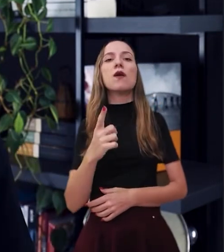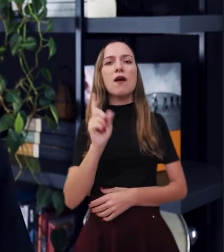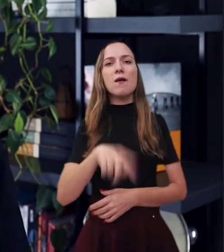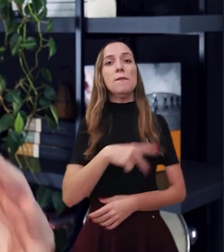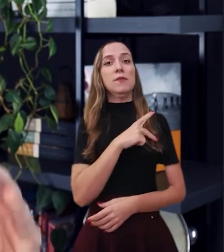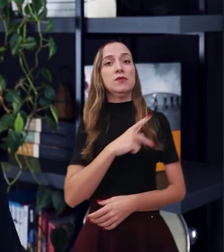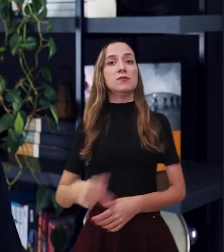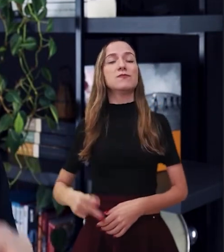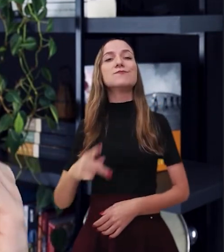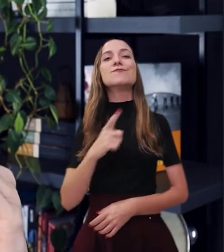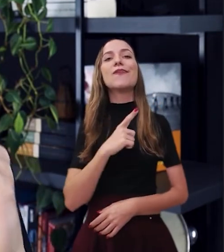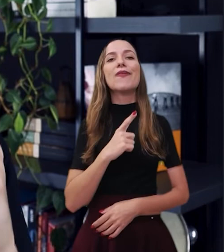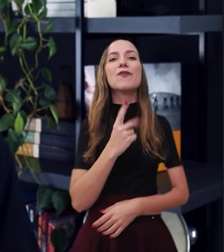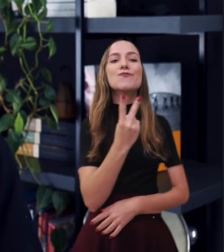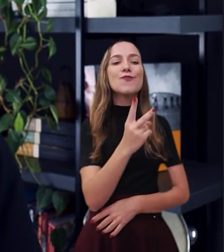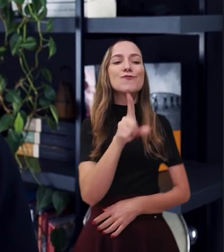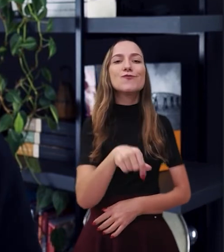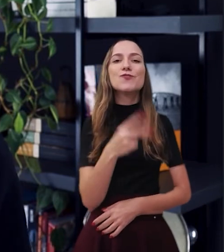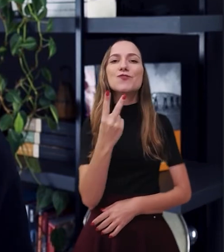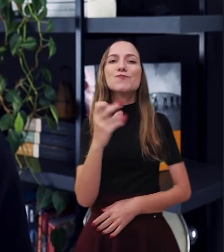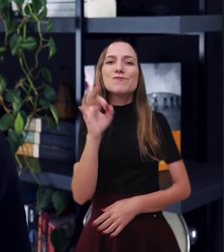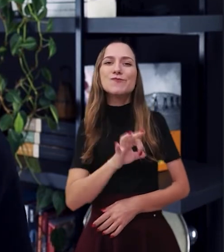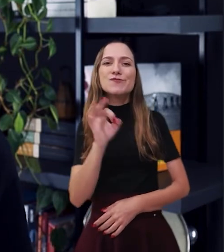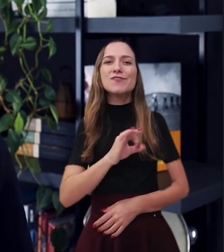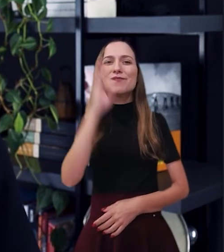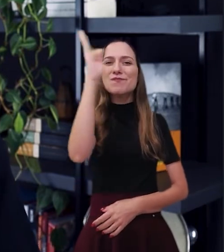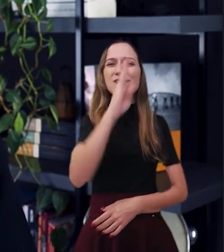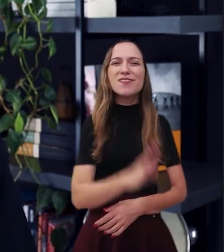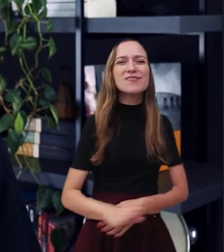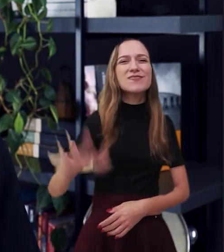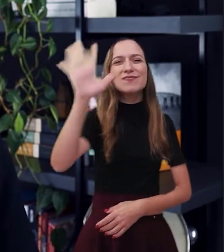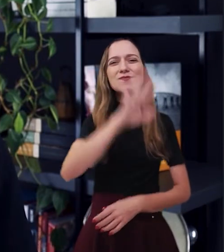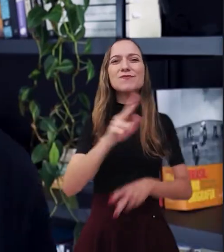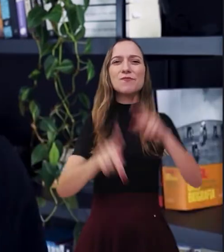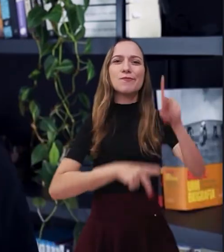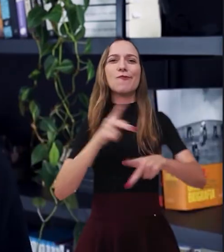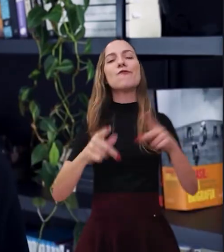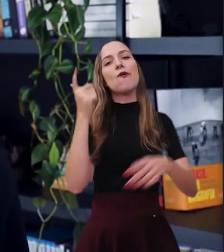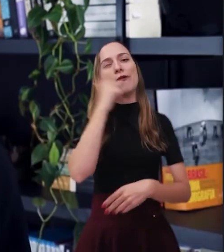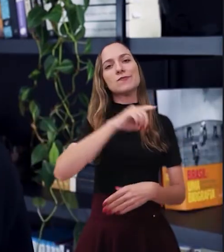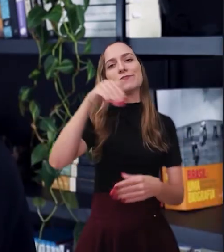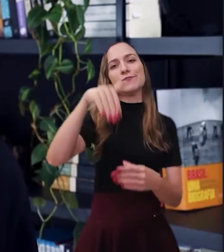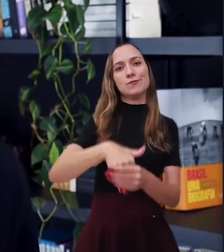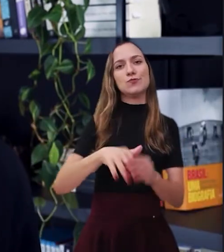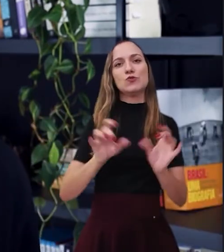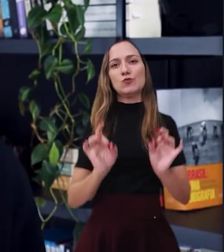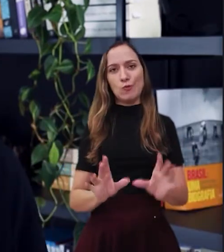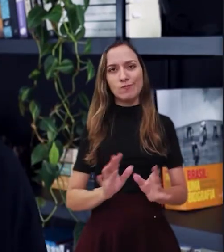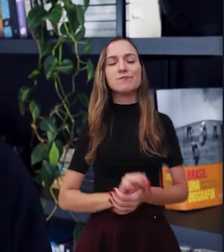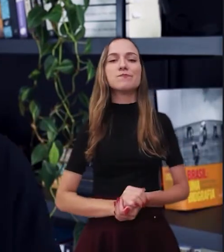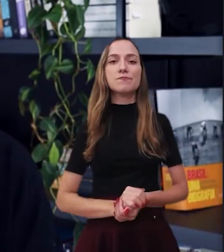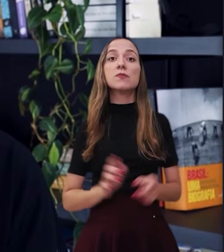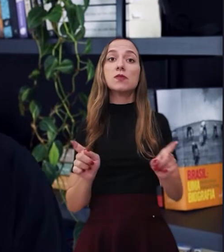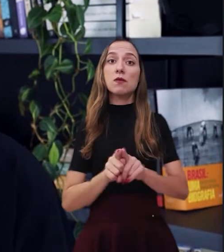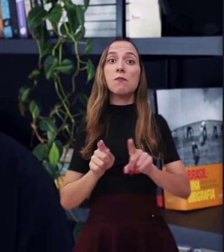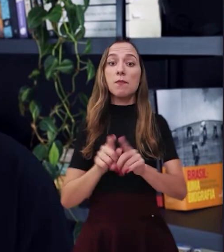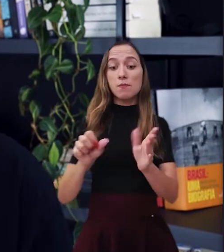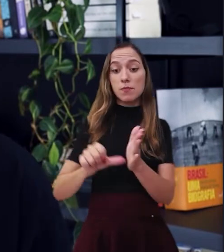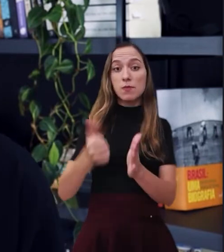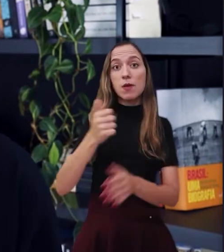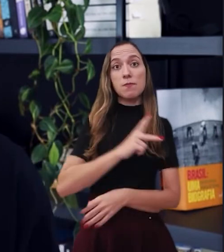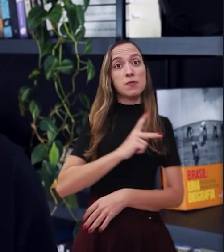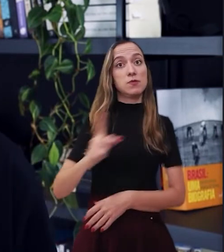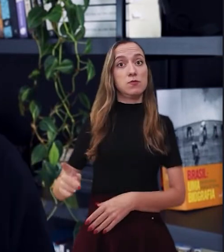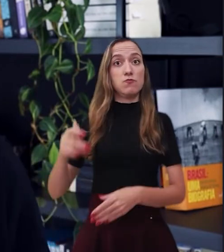apenas 2,2% da população votou. Outra característica importante das eleições da Primeira